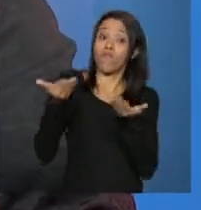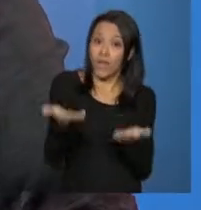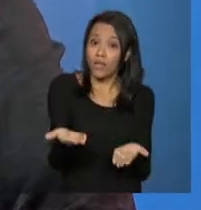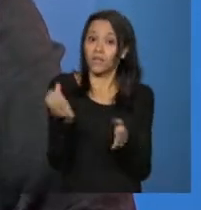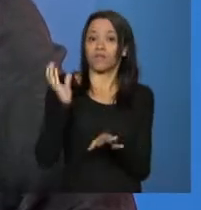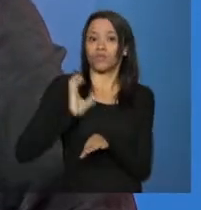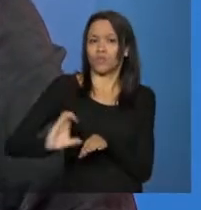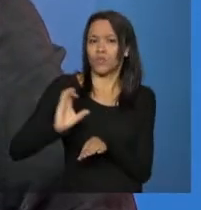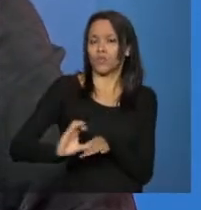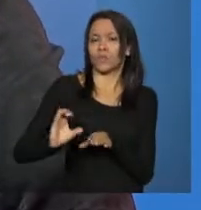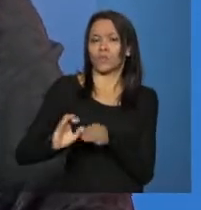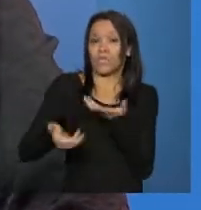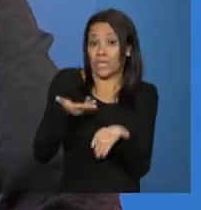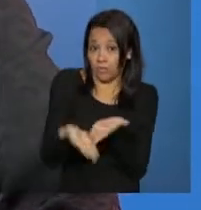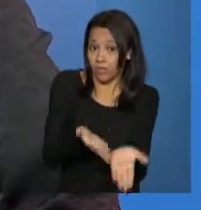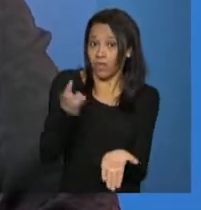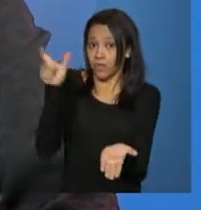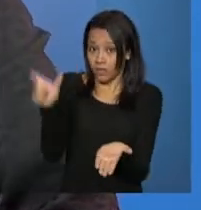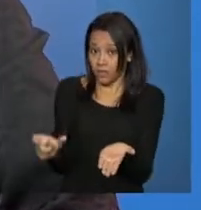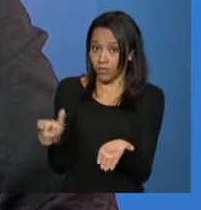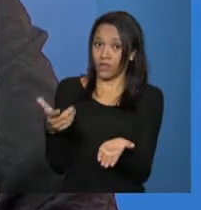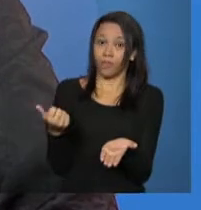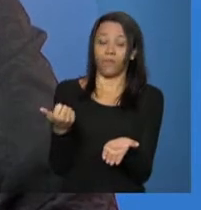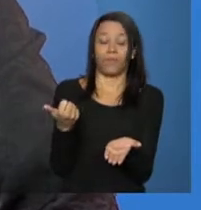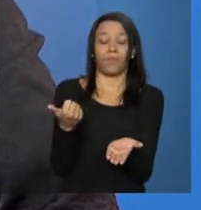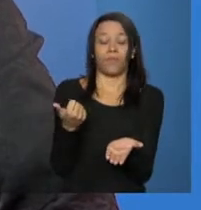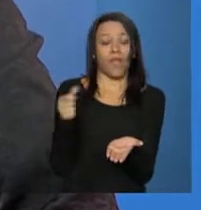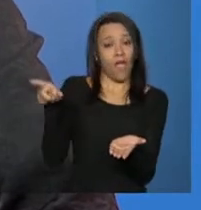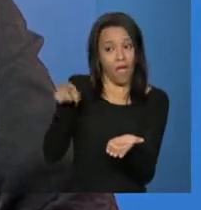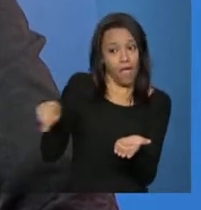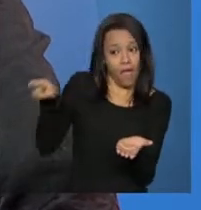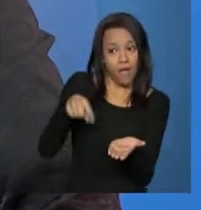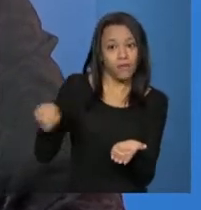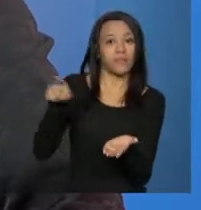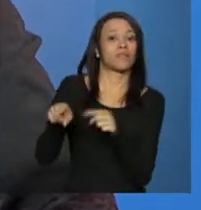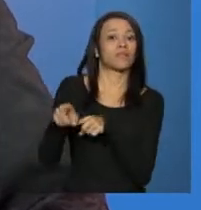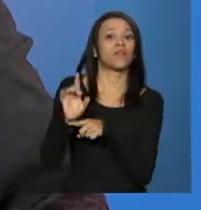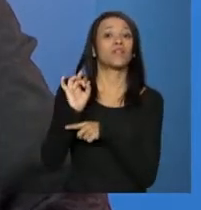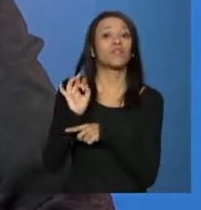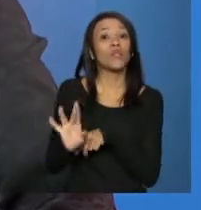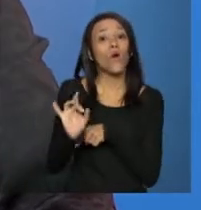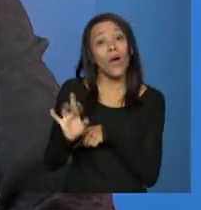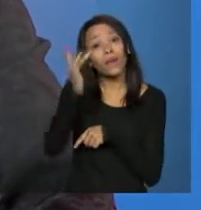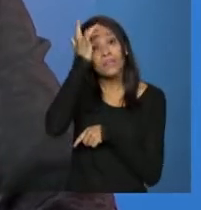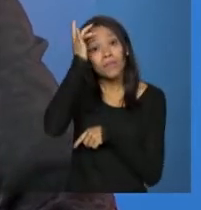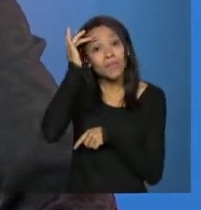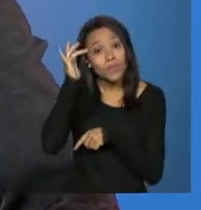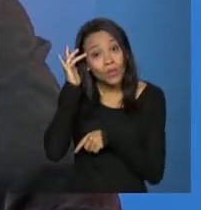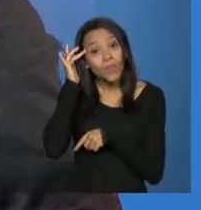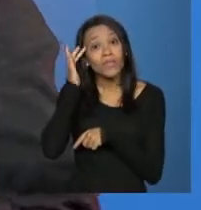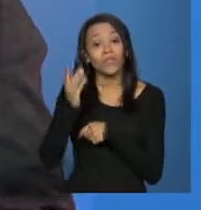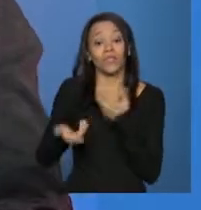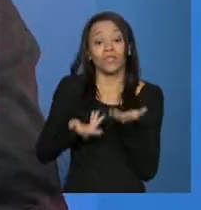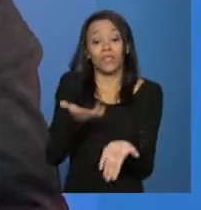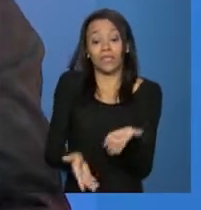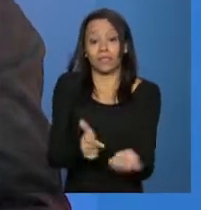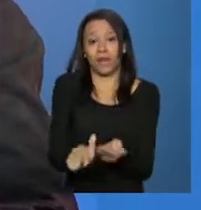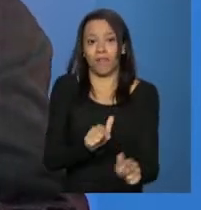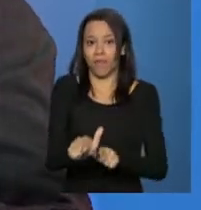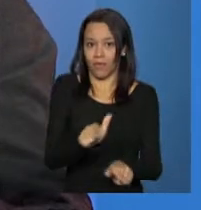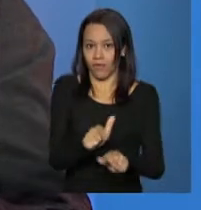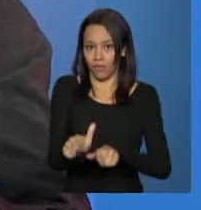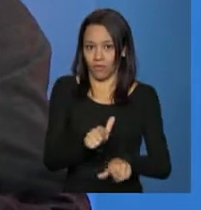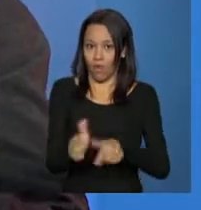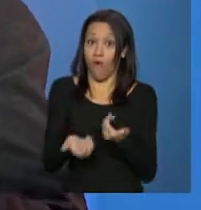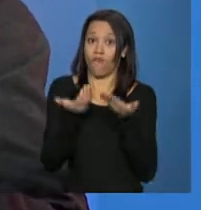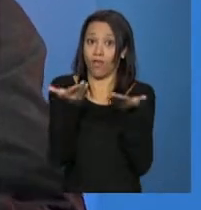esse caso nesse segundo caso a exerção é das pessoas que estão envolvidas no serviço porque a gente pode ter